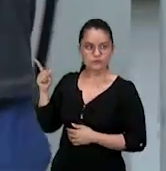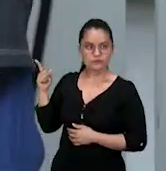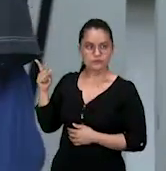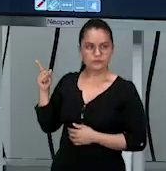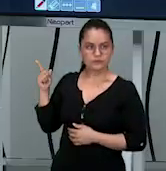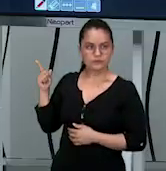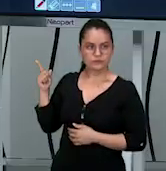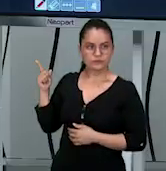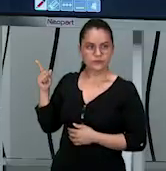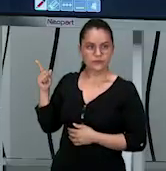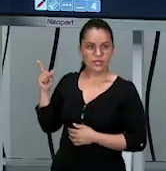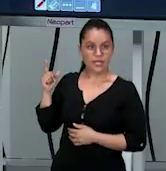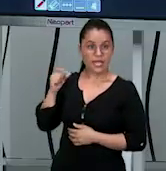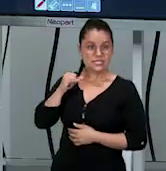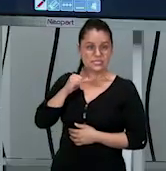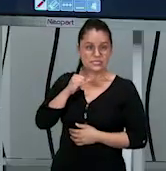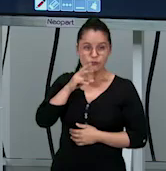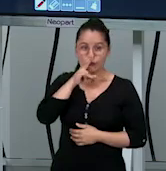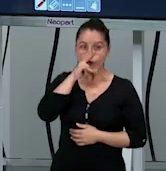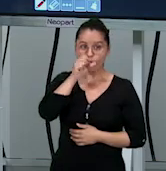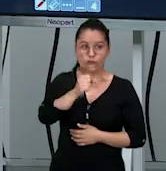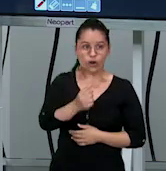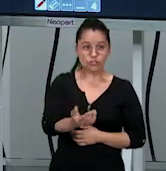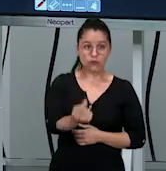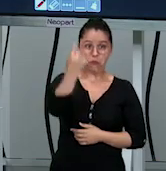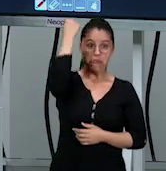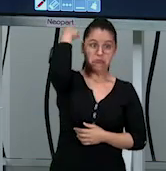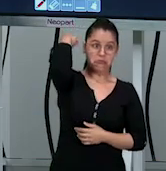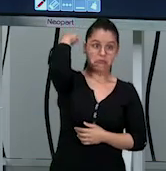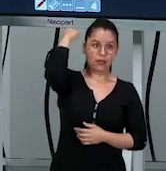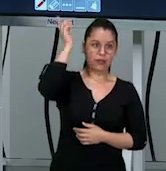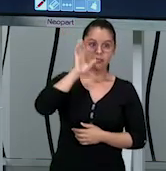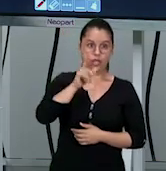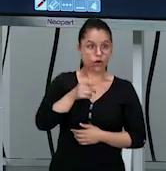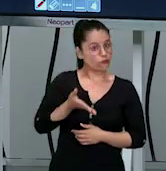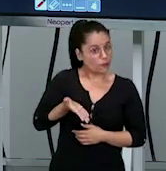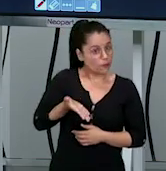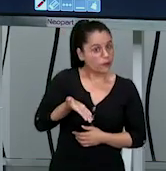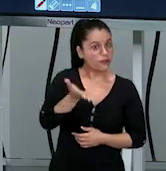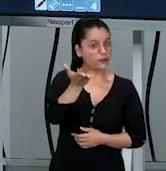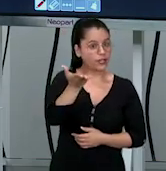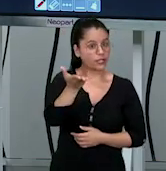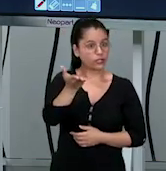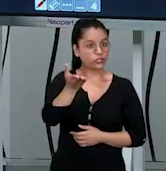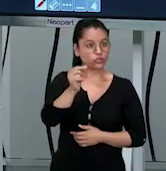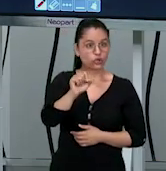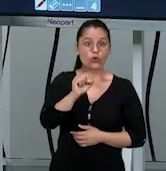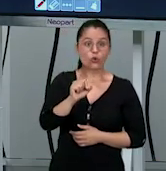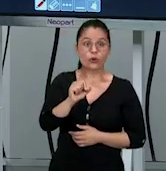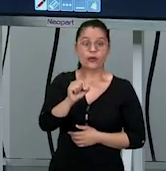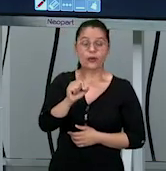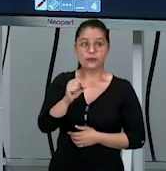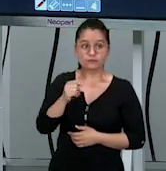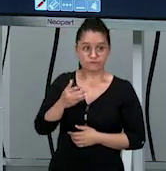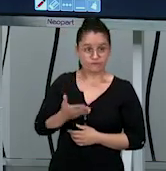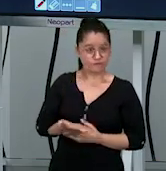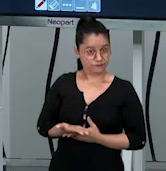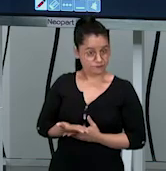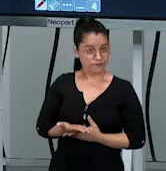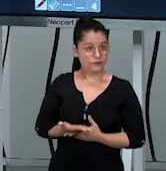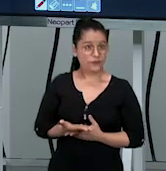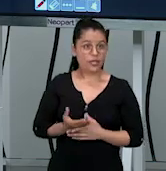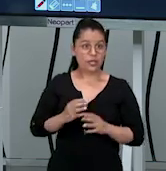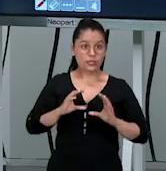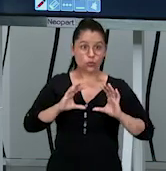movimento aqui muito grande, o vai acontecer? A bola vai para trás, eu quero que a bola vá para frente. A rede está aqui na minha frente. Ok?